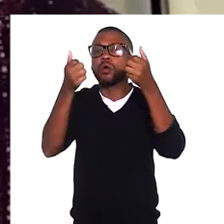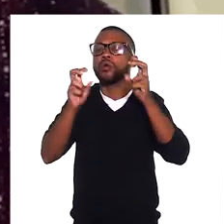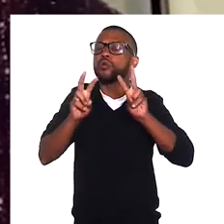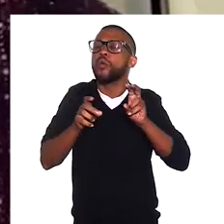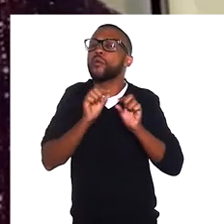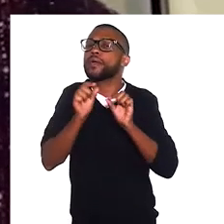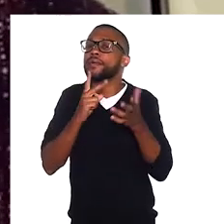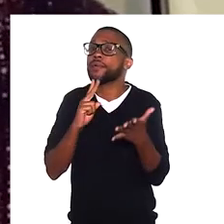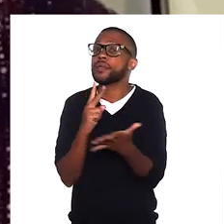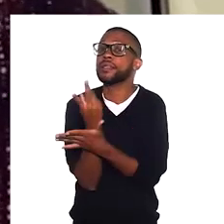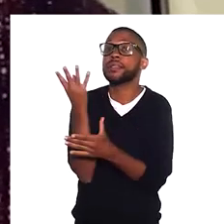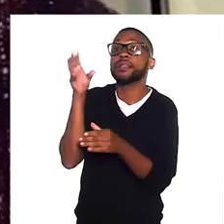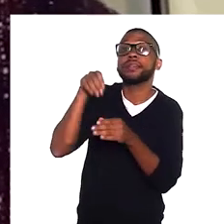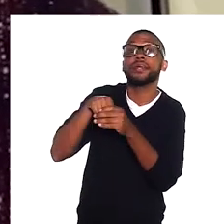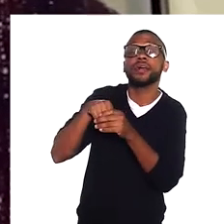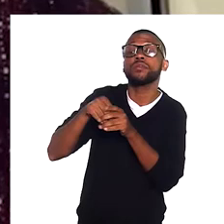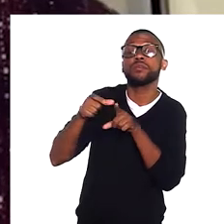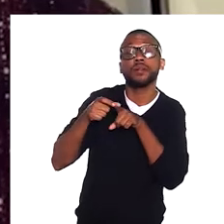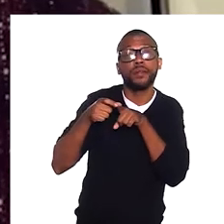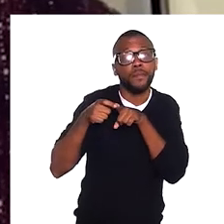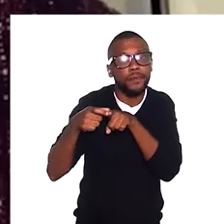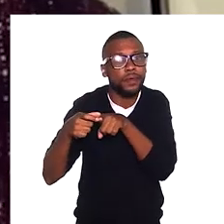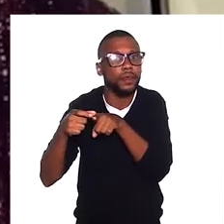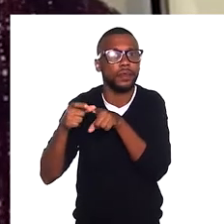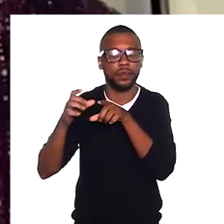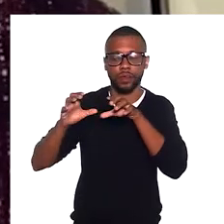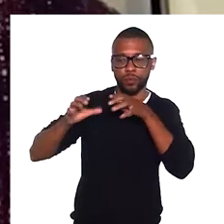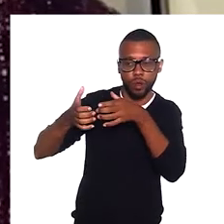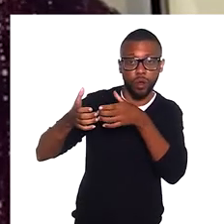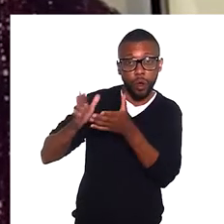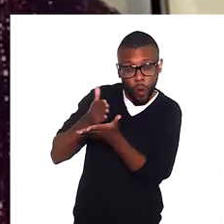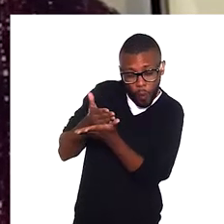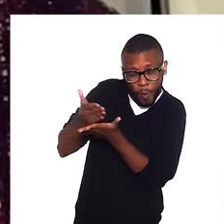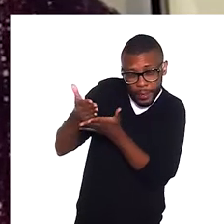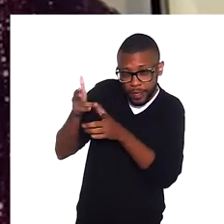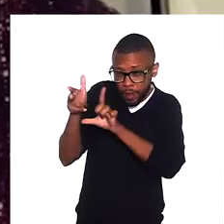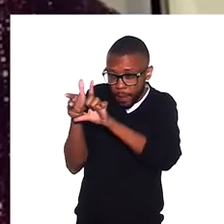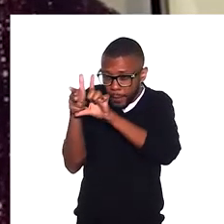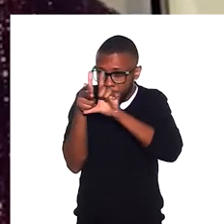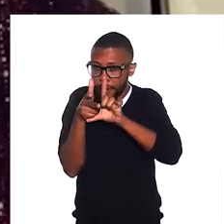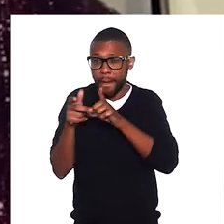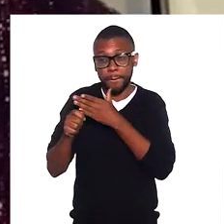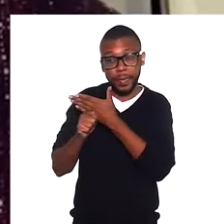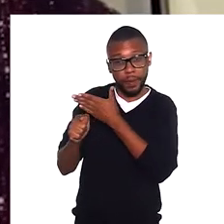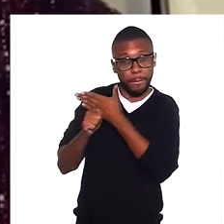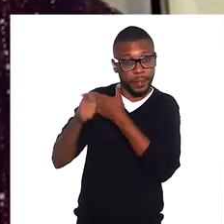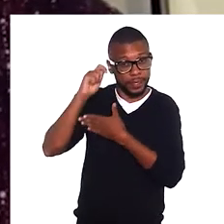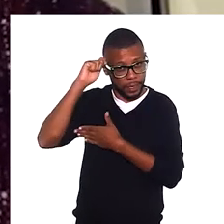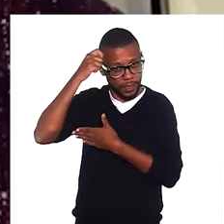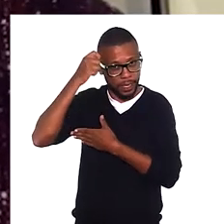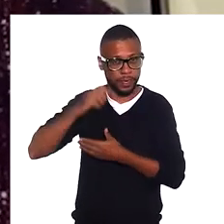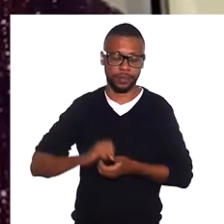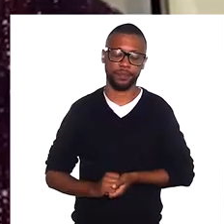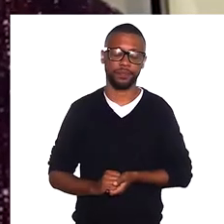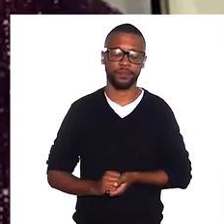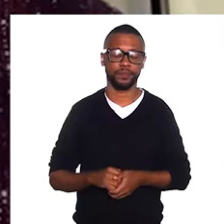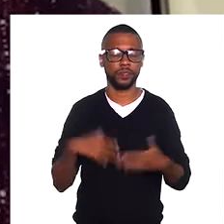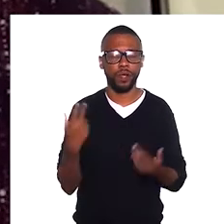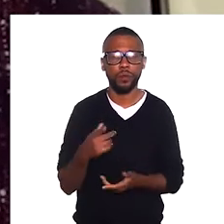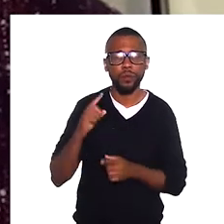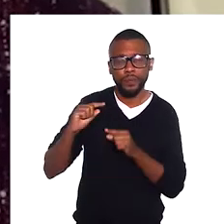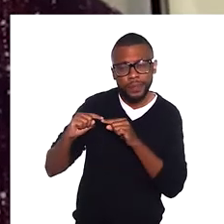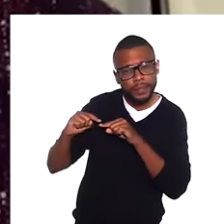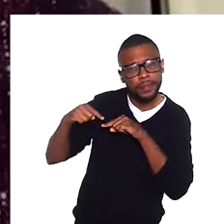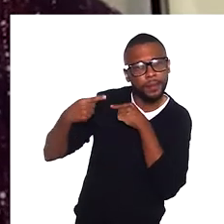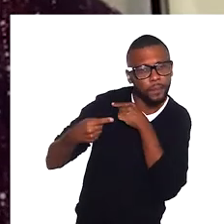Então, eu já entro pela imprensa negra. Eu começo a fazer parte da comunicação pela imprensa negra. Eu fui